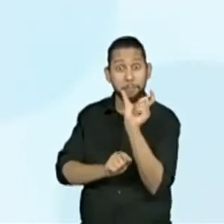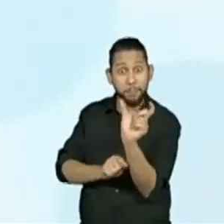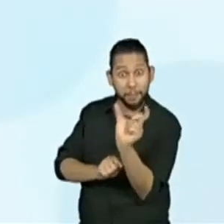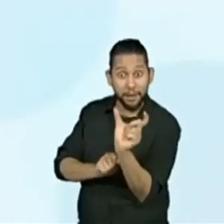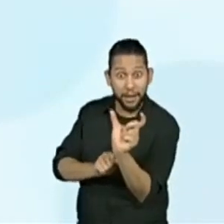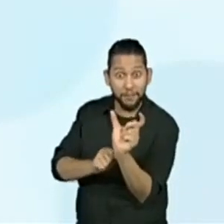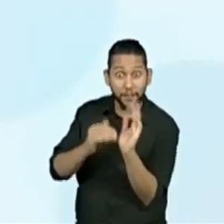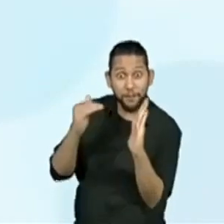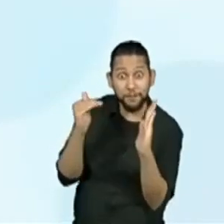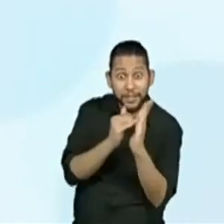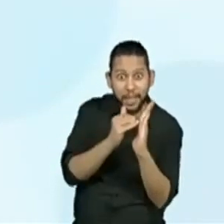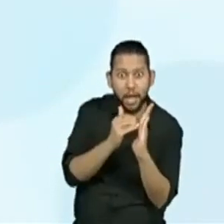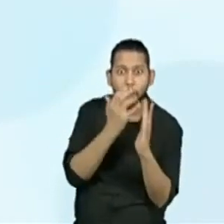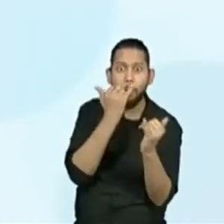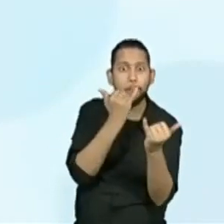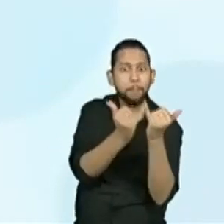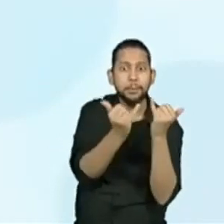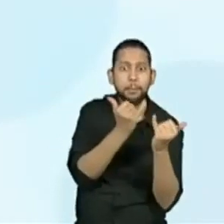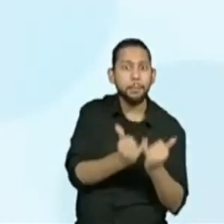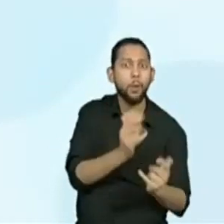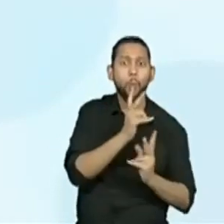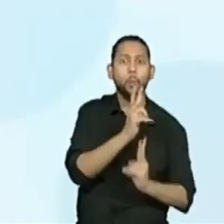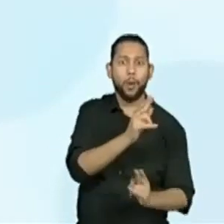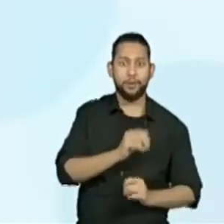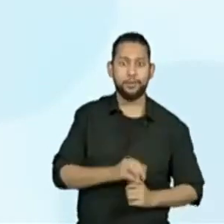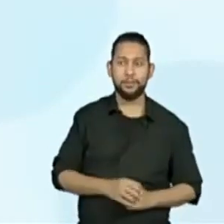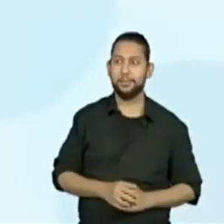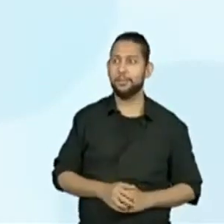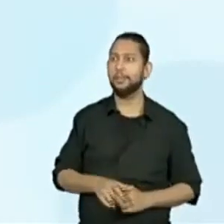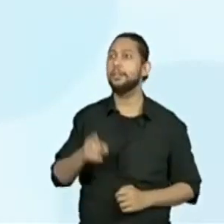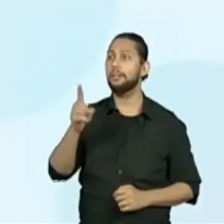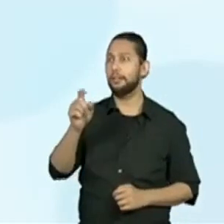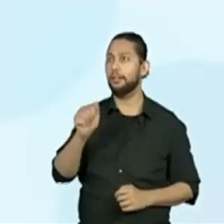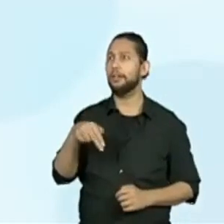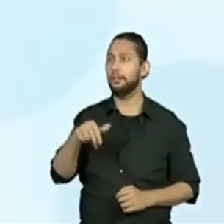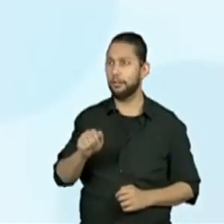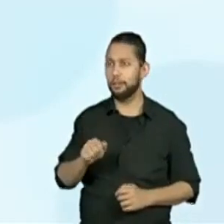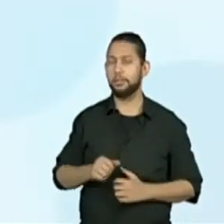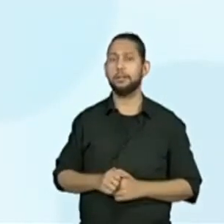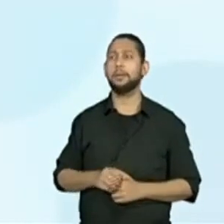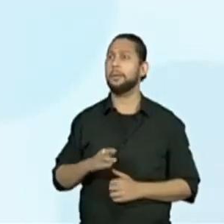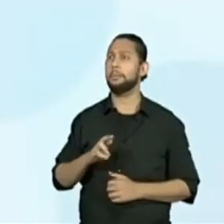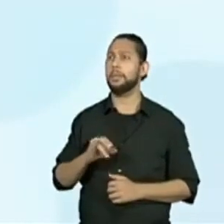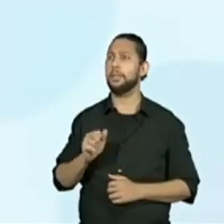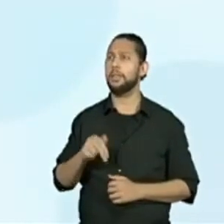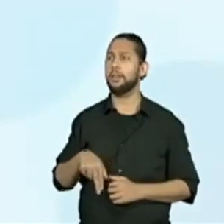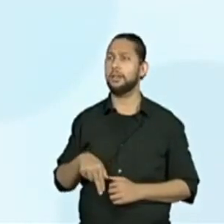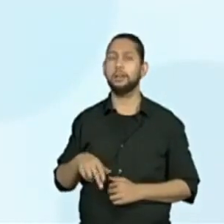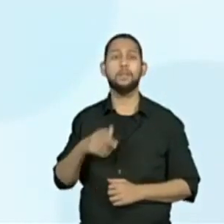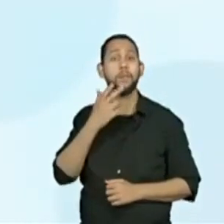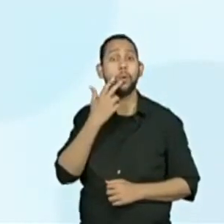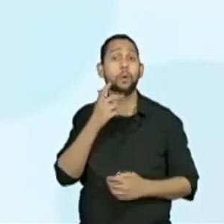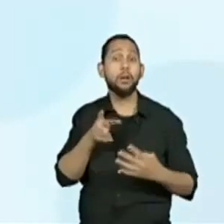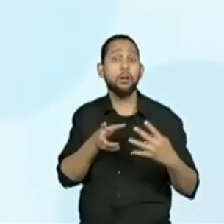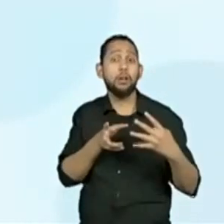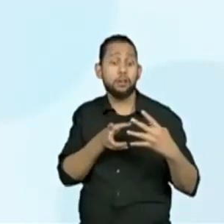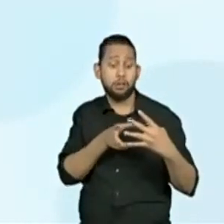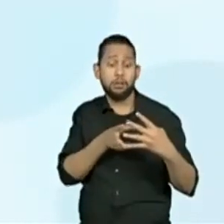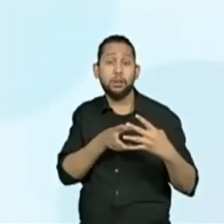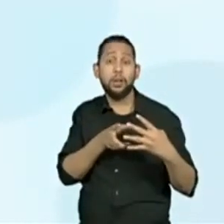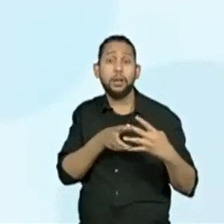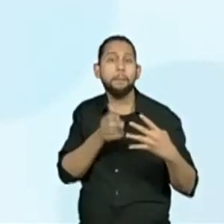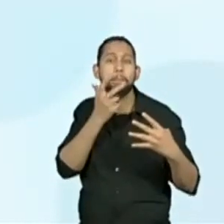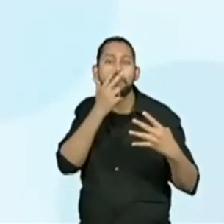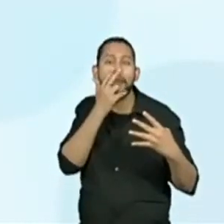Muito bom. Ó, Ana Luísa, Brian e Victor Caleb dizem repetida da Proana